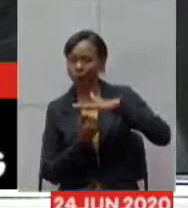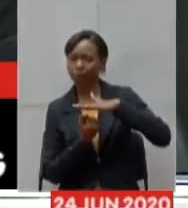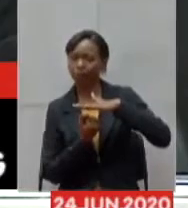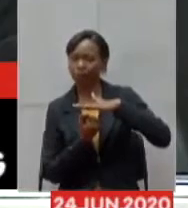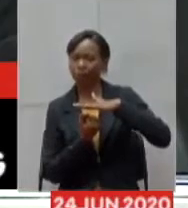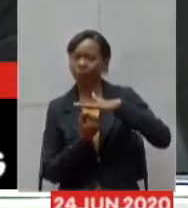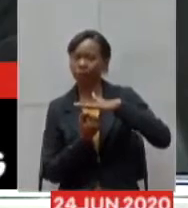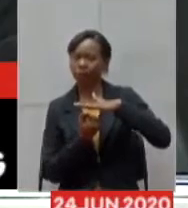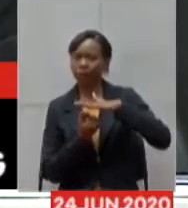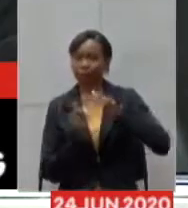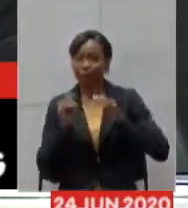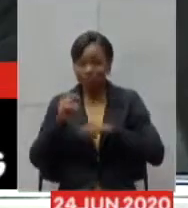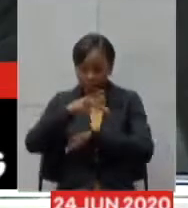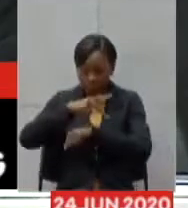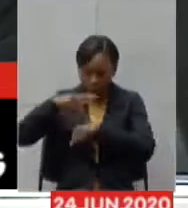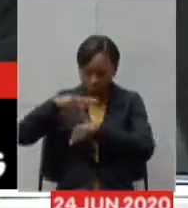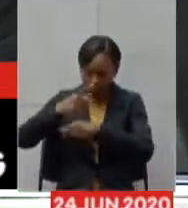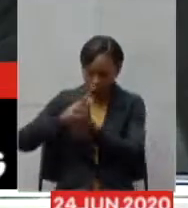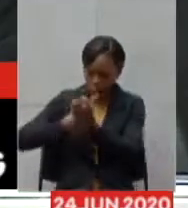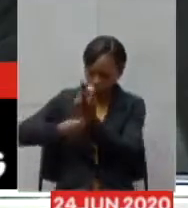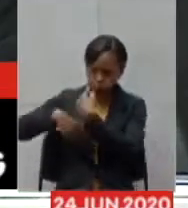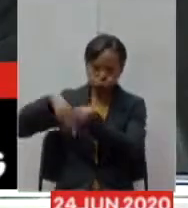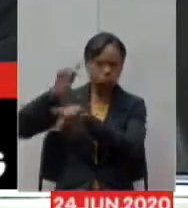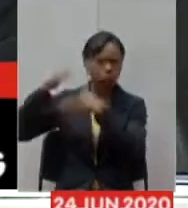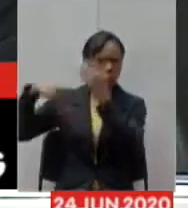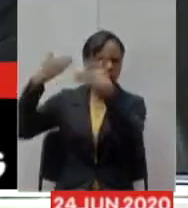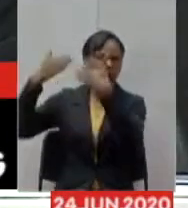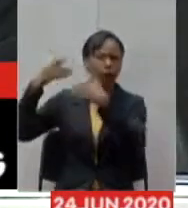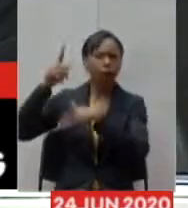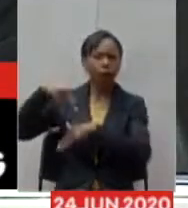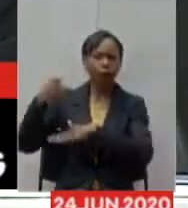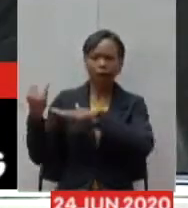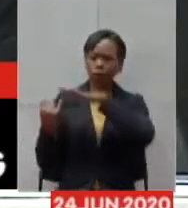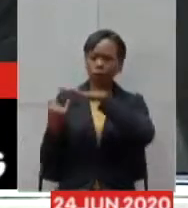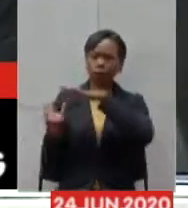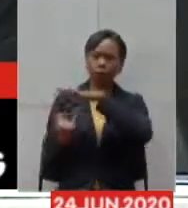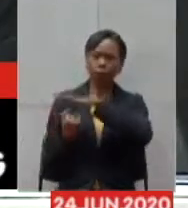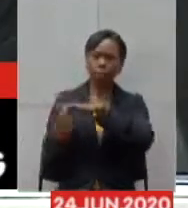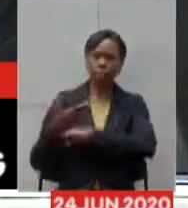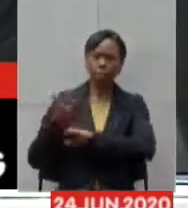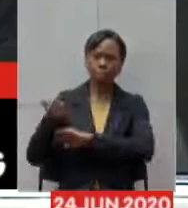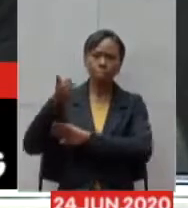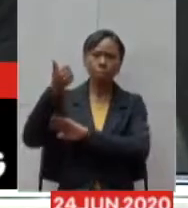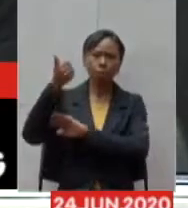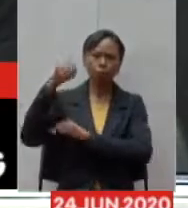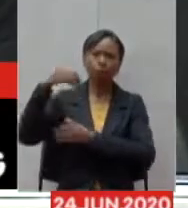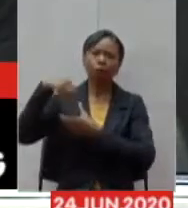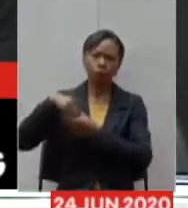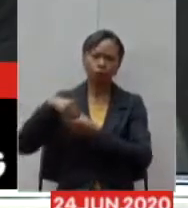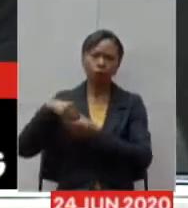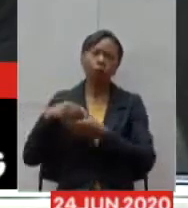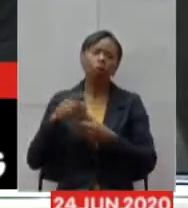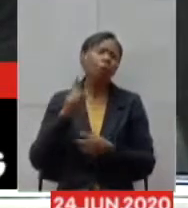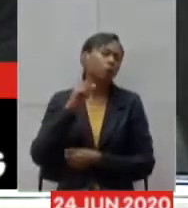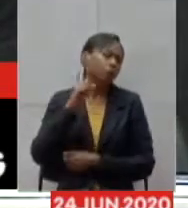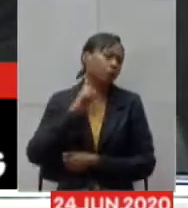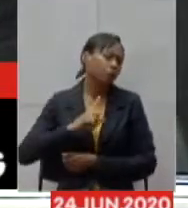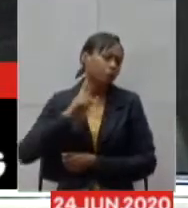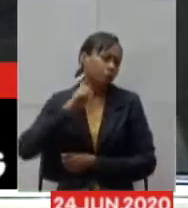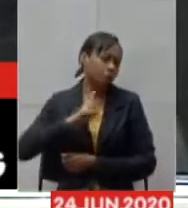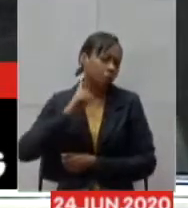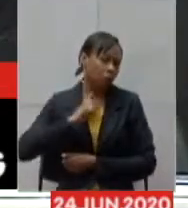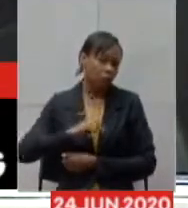são as instituições que esse país possui Minas Gerais possui uma grande